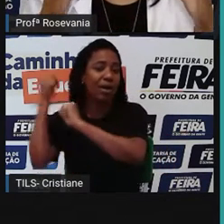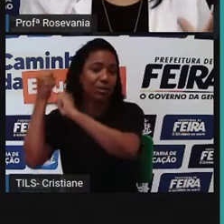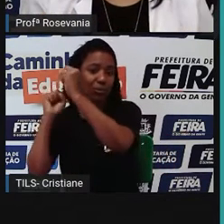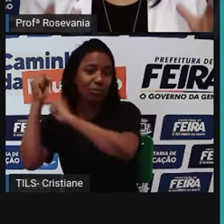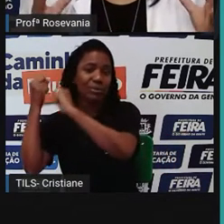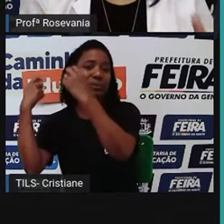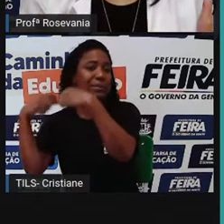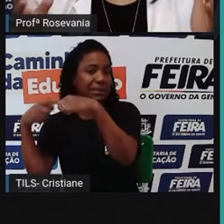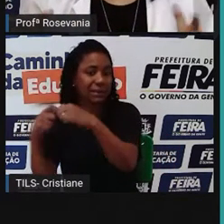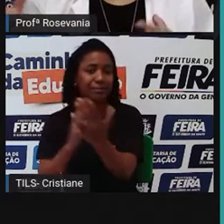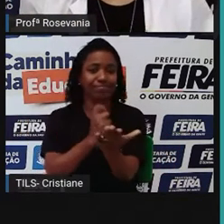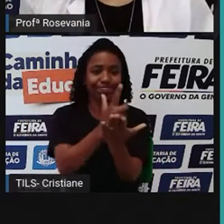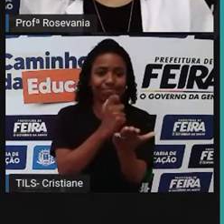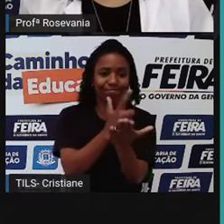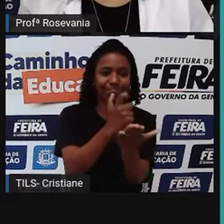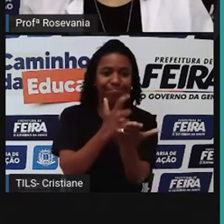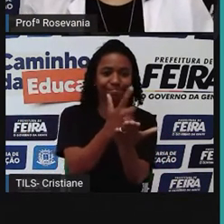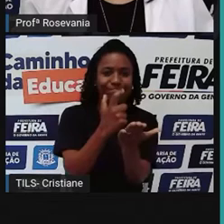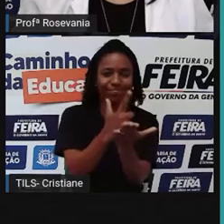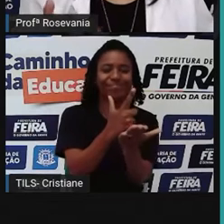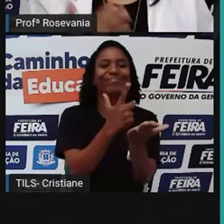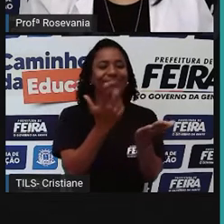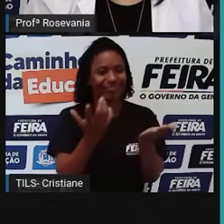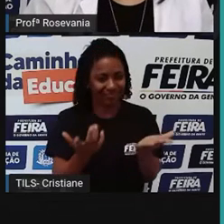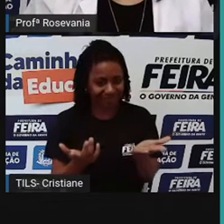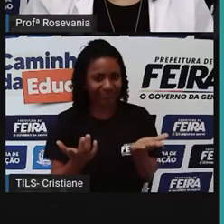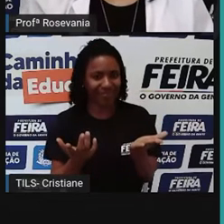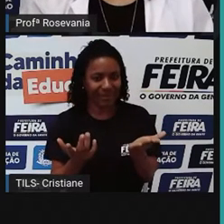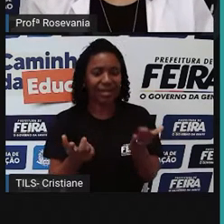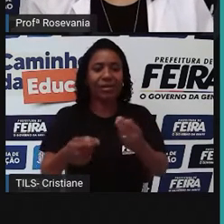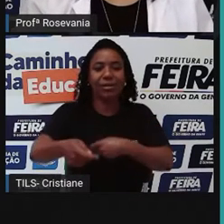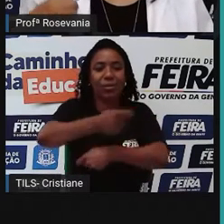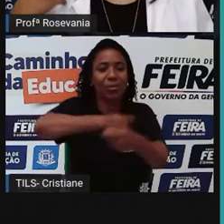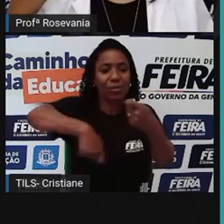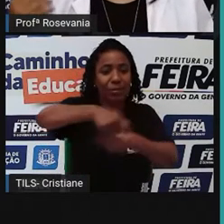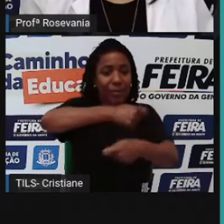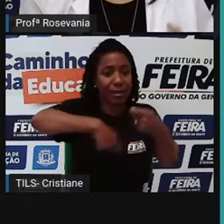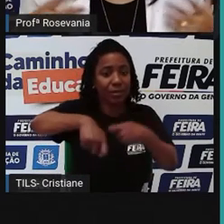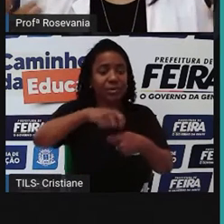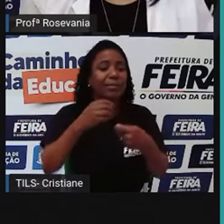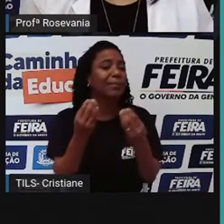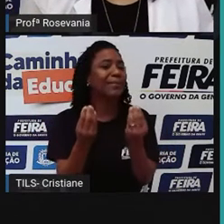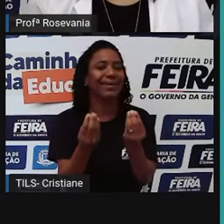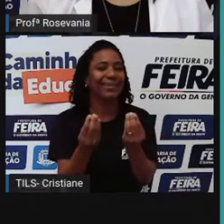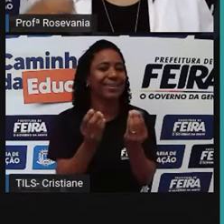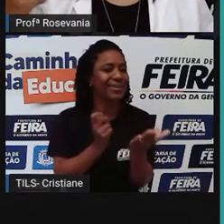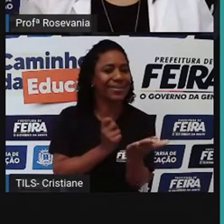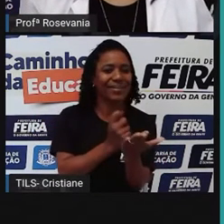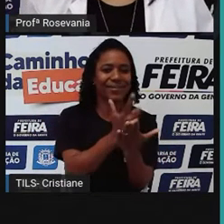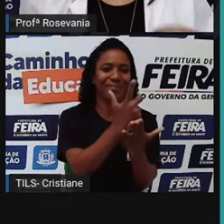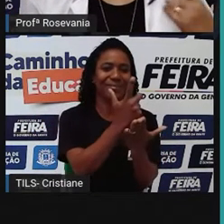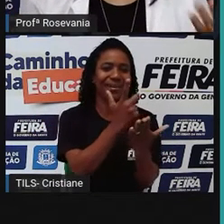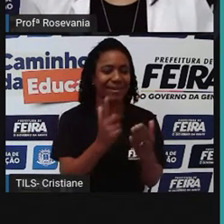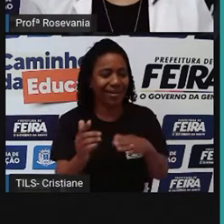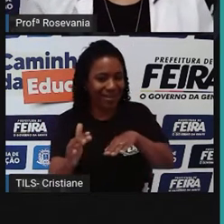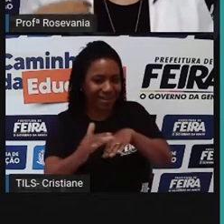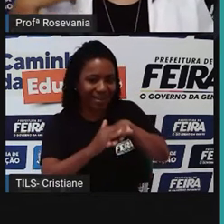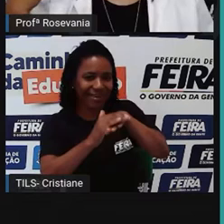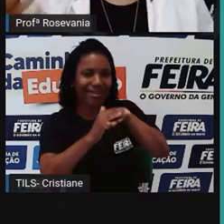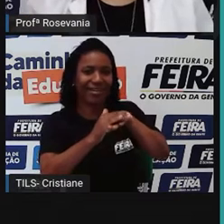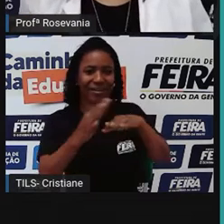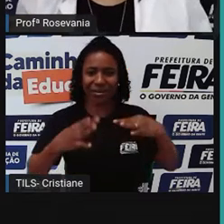Então, a gente compra tudo isso no comércio e leva para as nossas casas. E quais são esses produtos? Calçados,